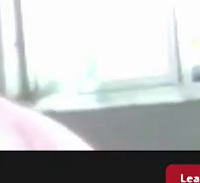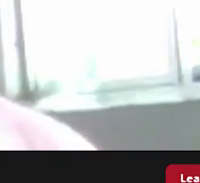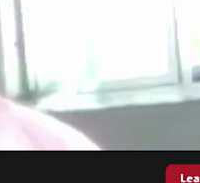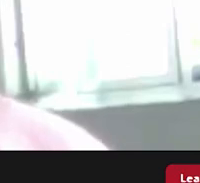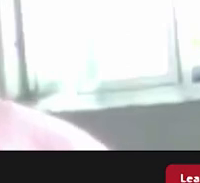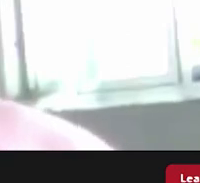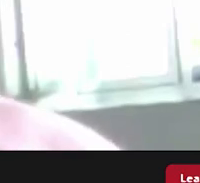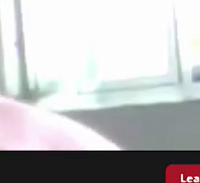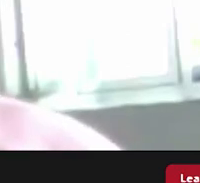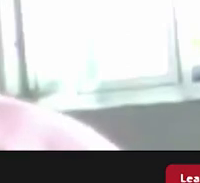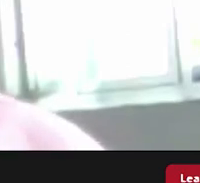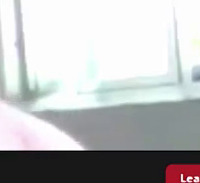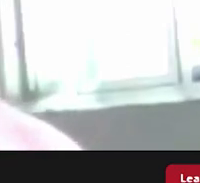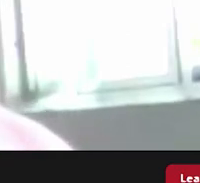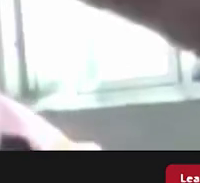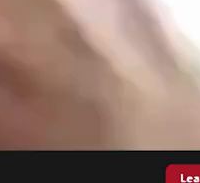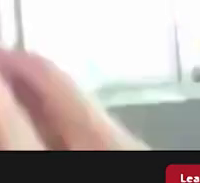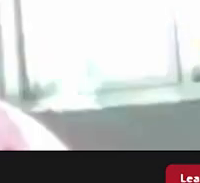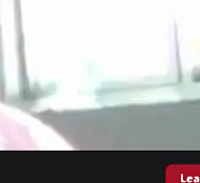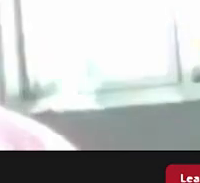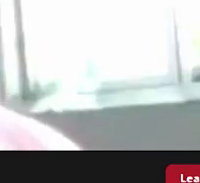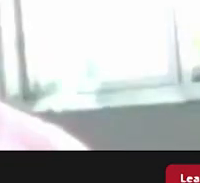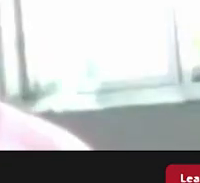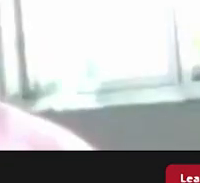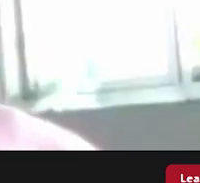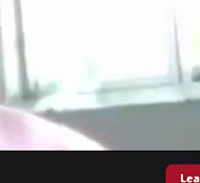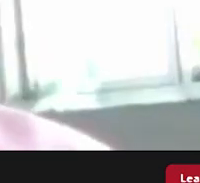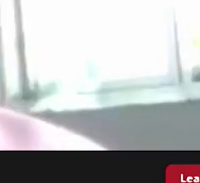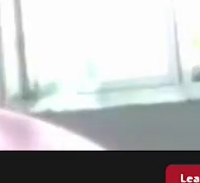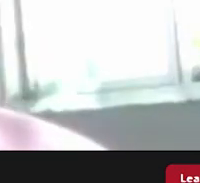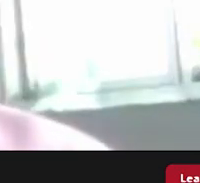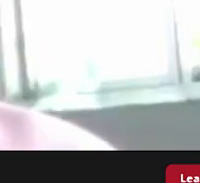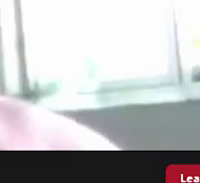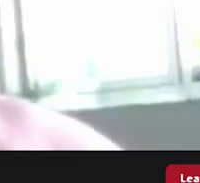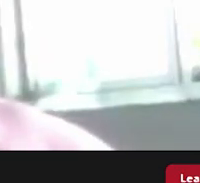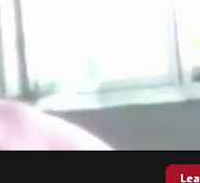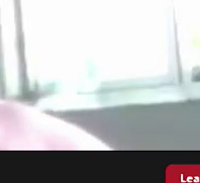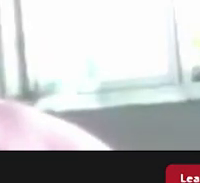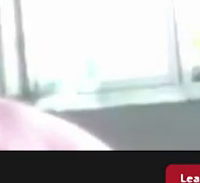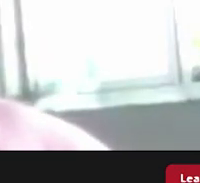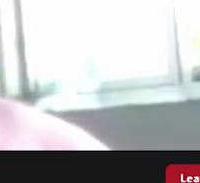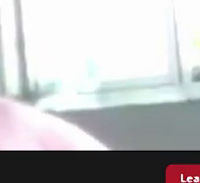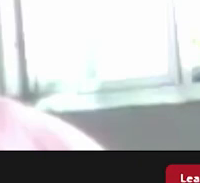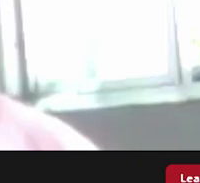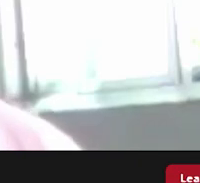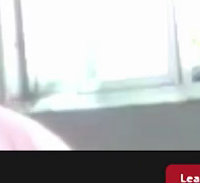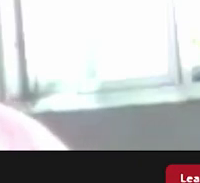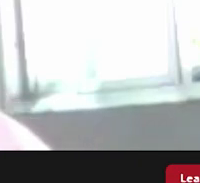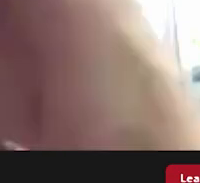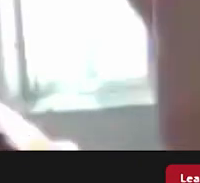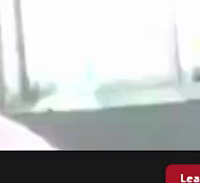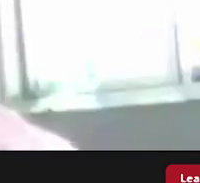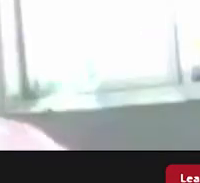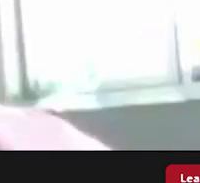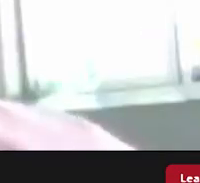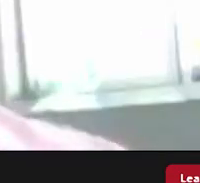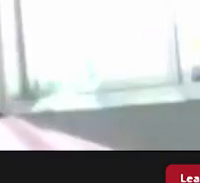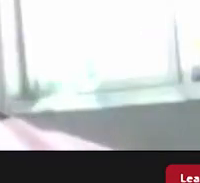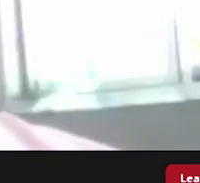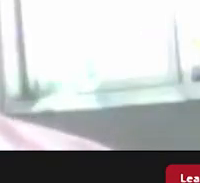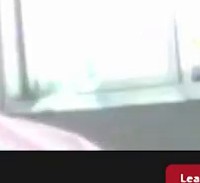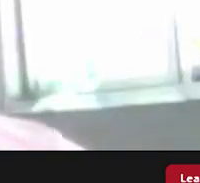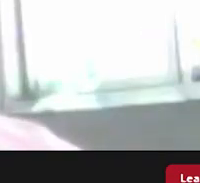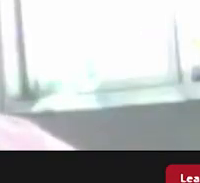nós precisamos recuperar essa história e juntar essa história junto ao patrimônio arquitetônico edificado não sei se sair